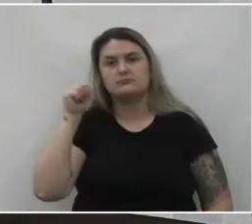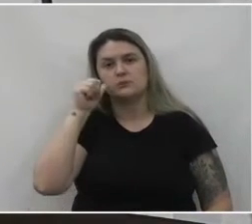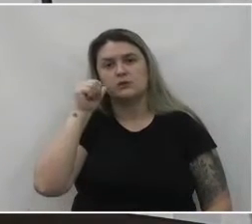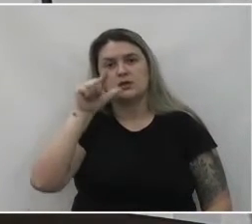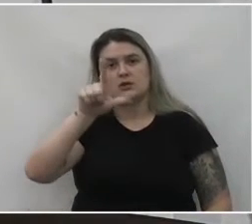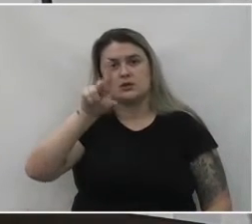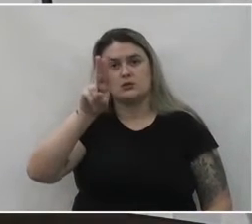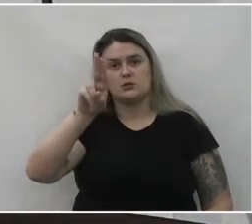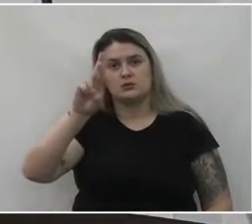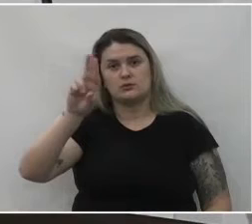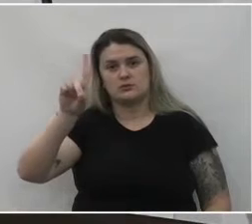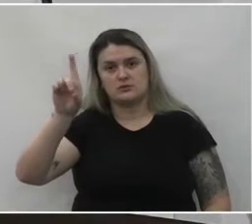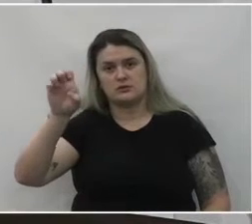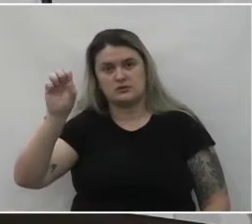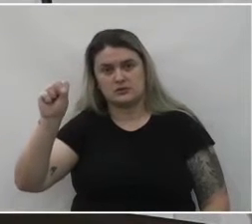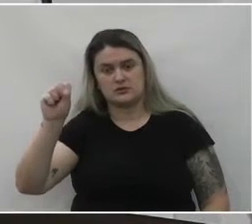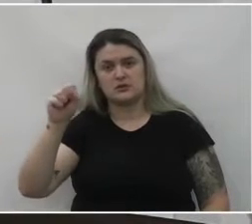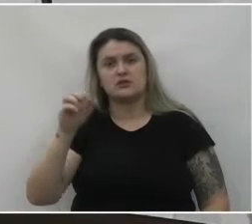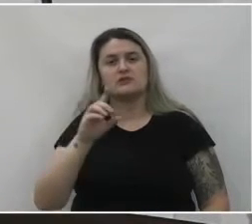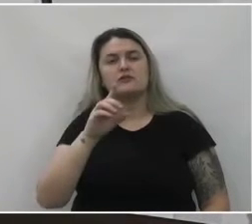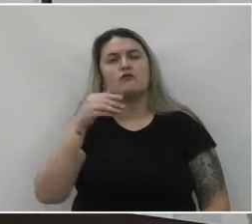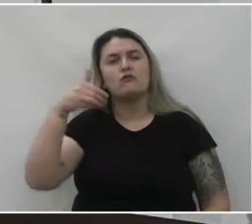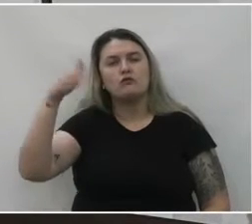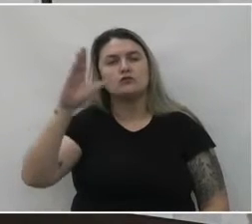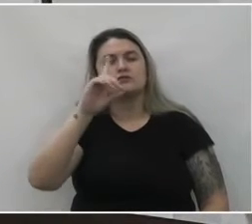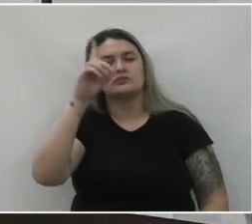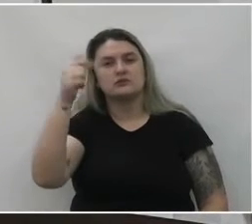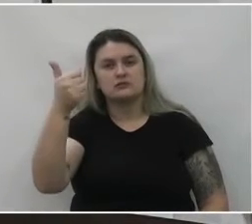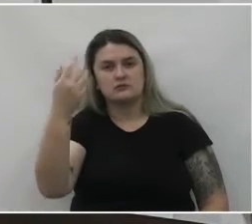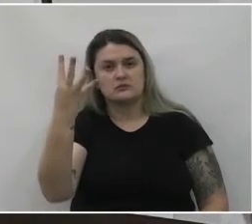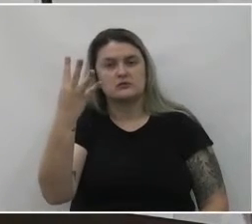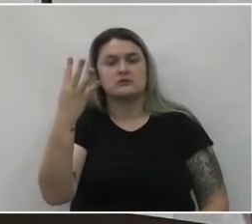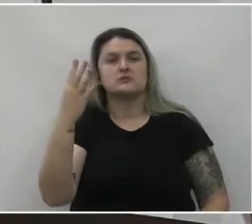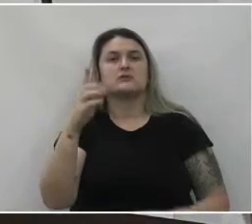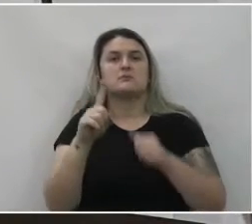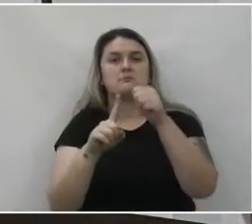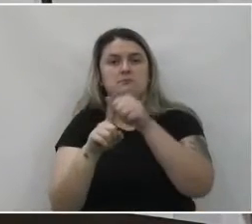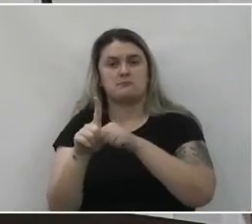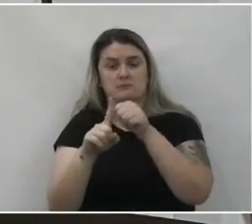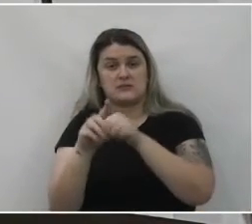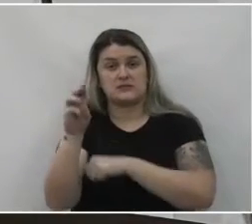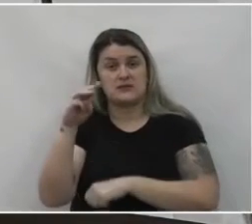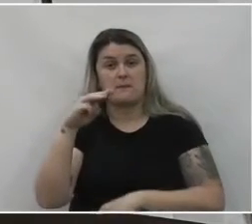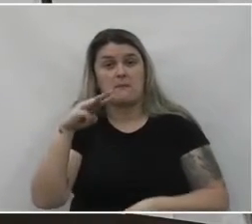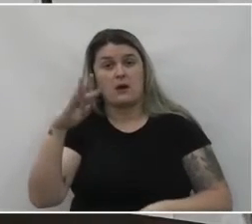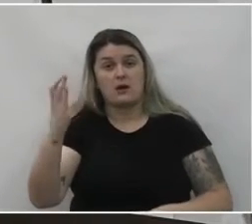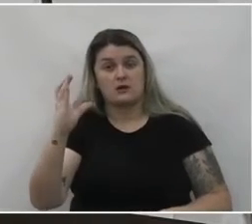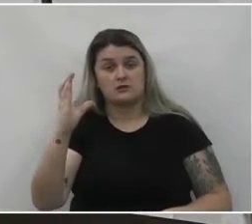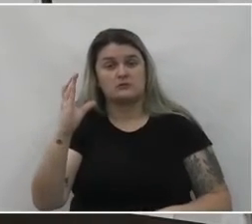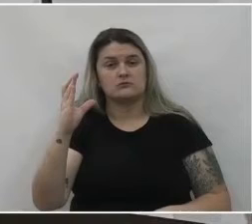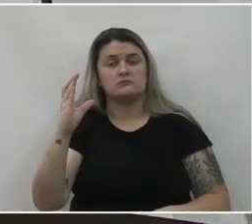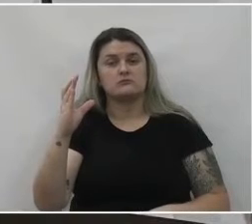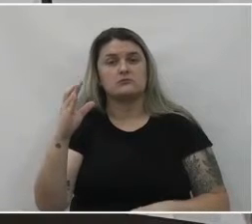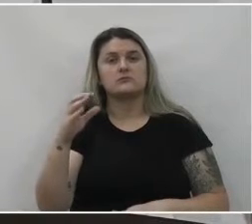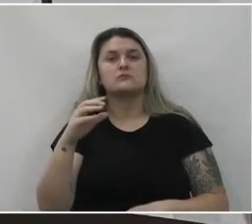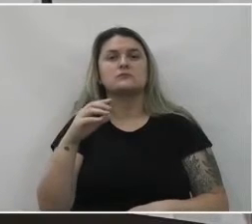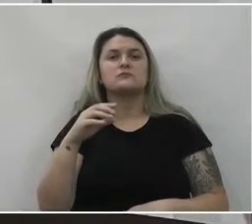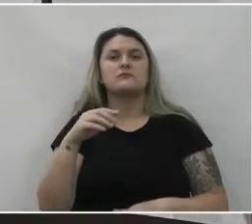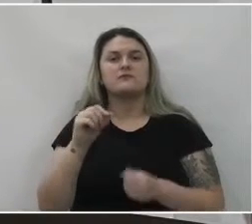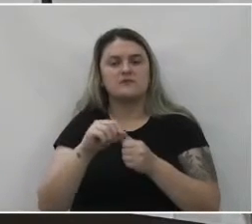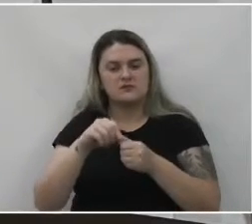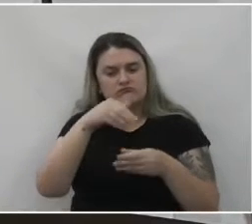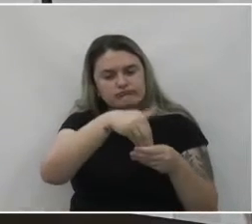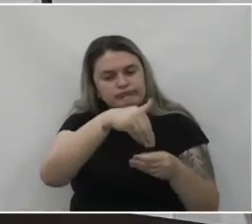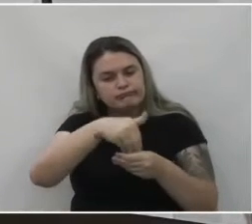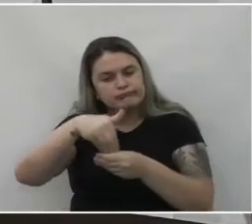Nicolac, no dia 14 de 3, no ato da Assembleia de Fundação, a eleição e posse, os presentes já